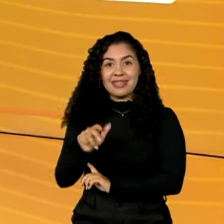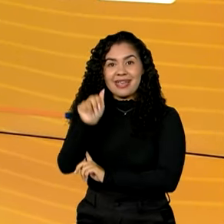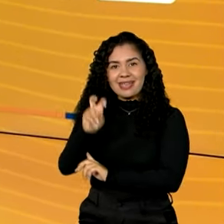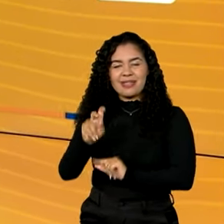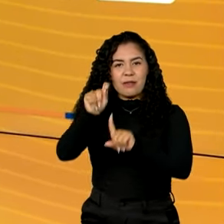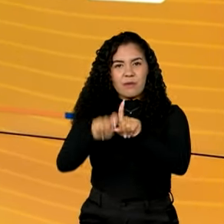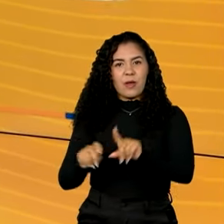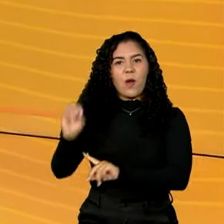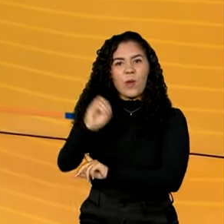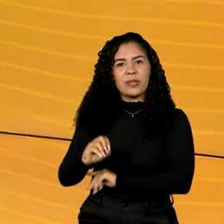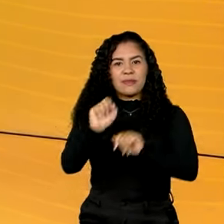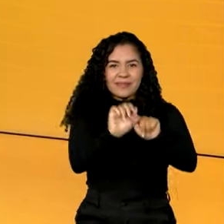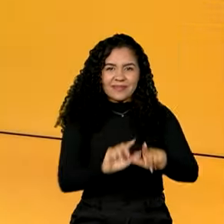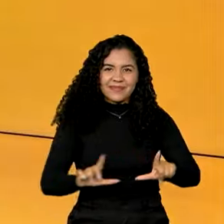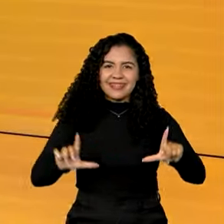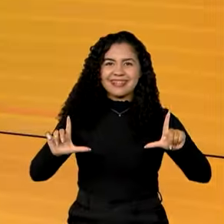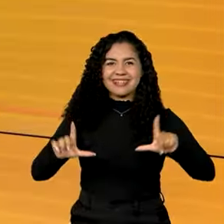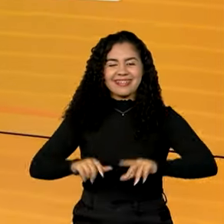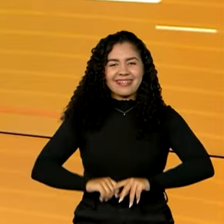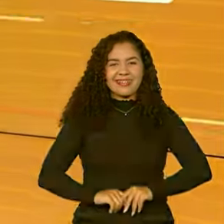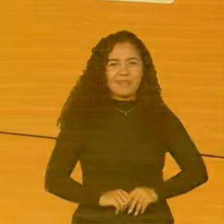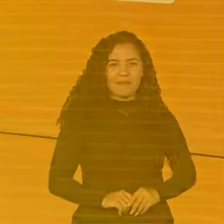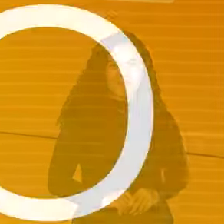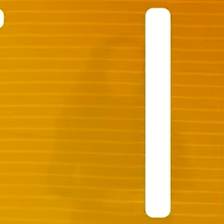outubro, o Brasil em Dia começa agora.